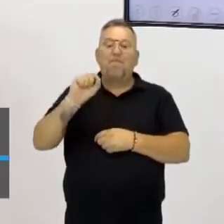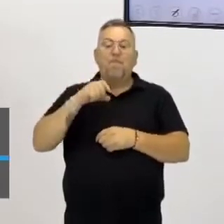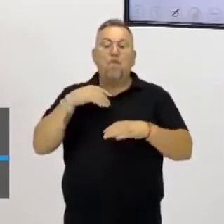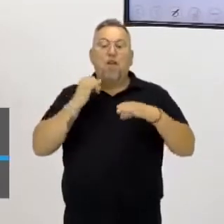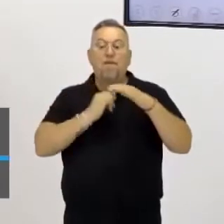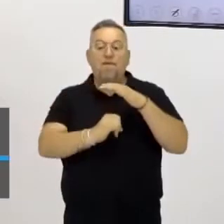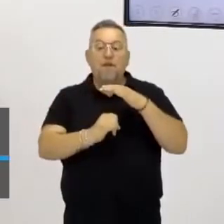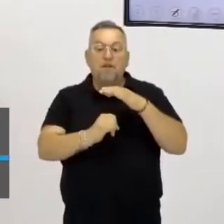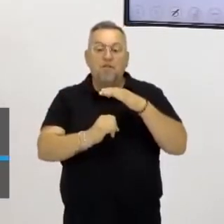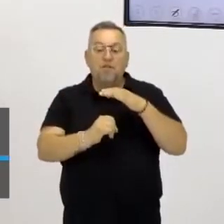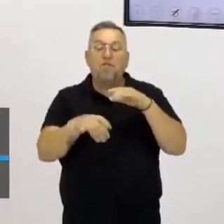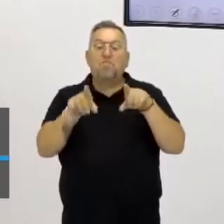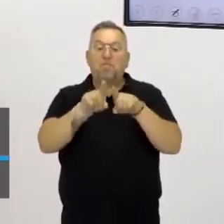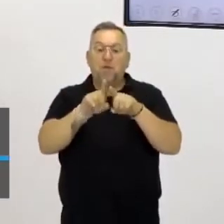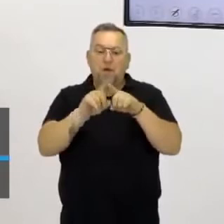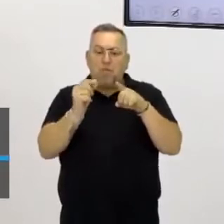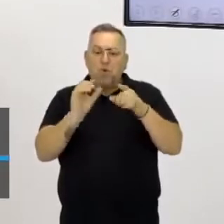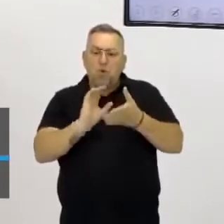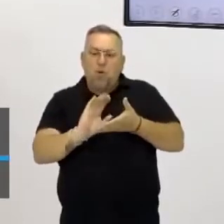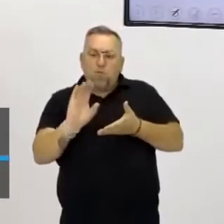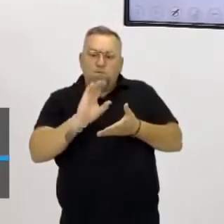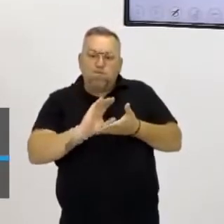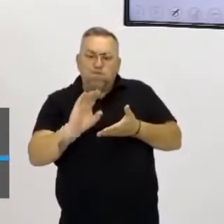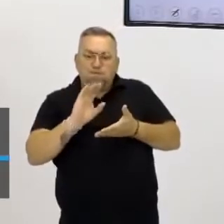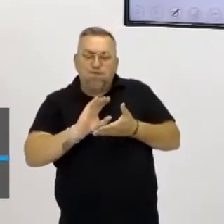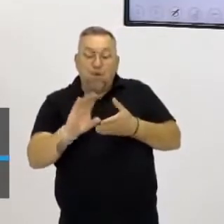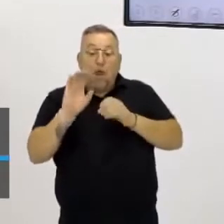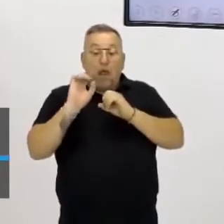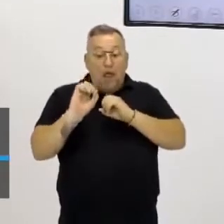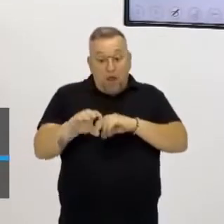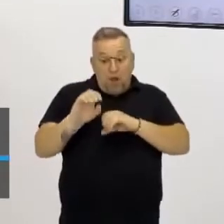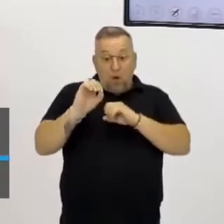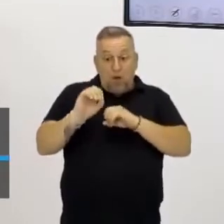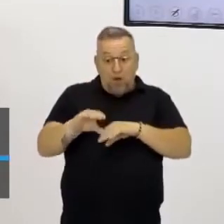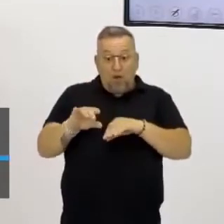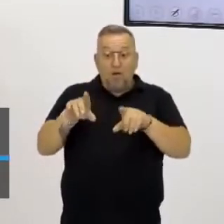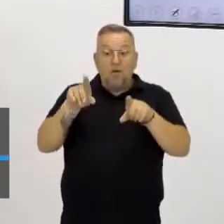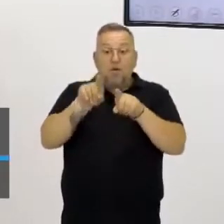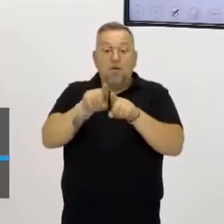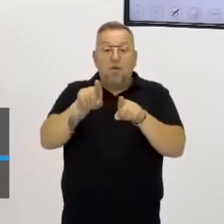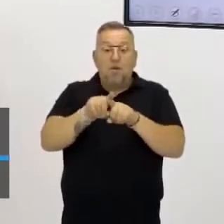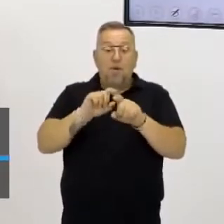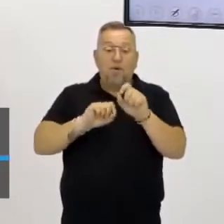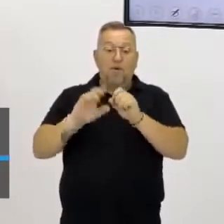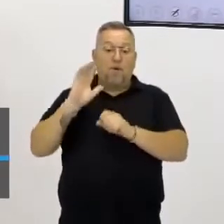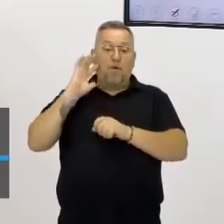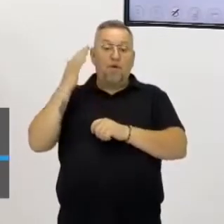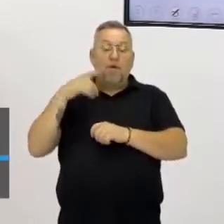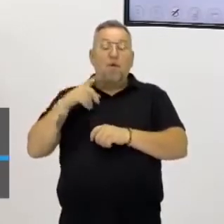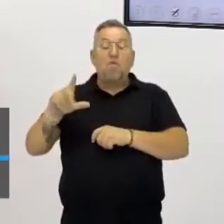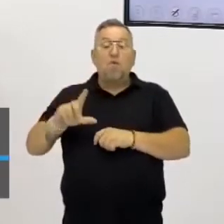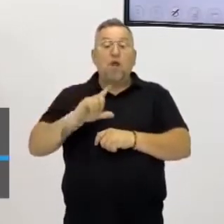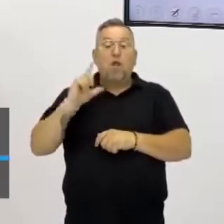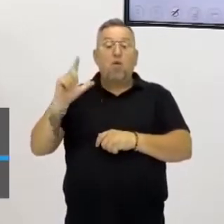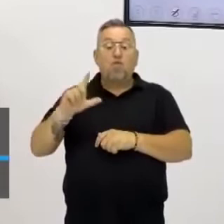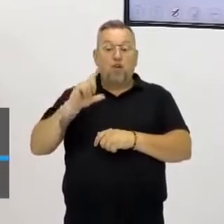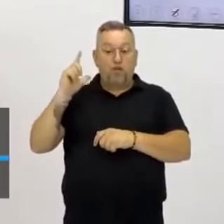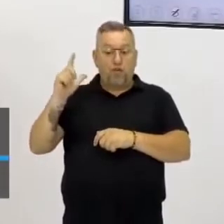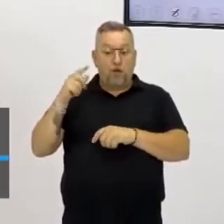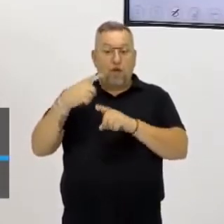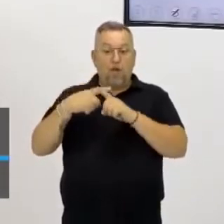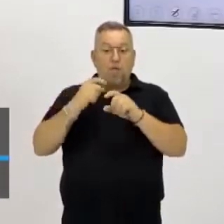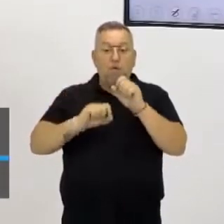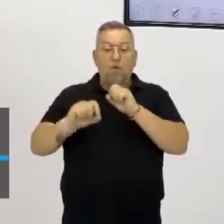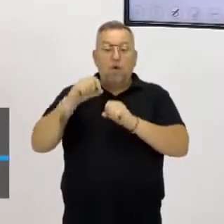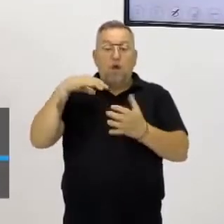investir em P&D, começando aí na educação, e transferindo isso, logicamente, para a sua logística. Porque a